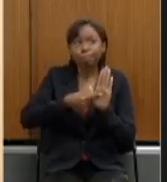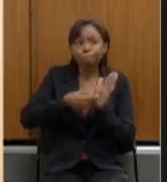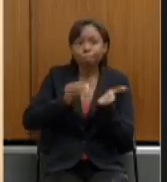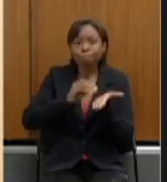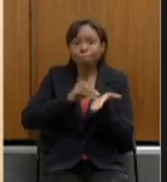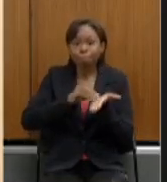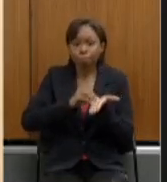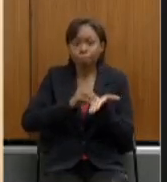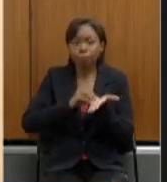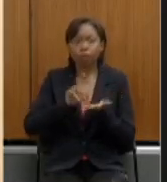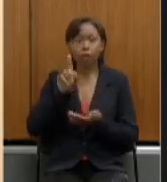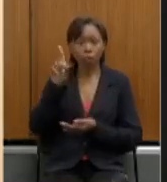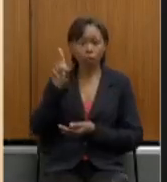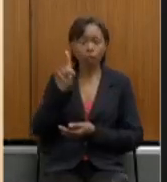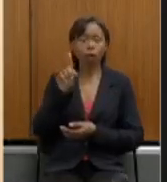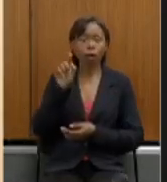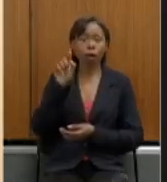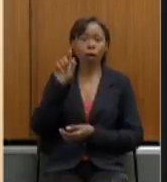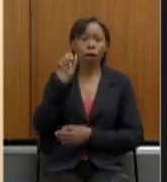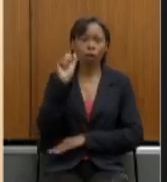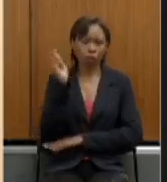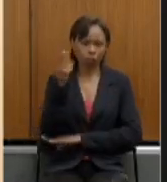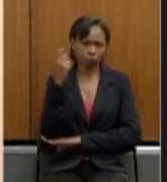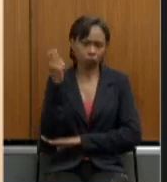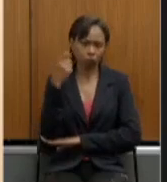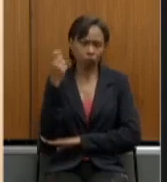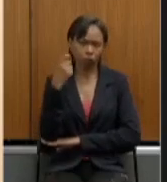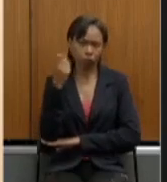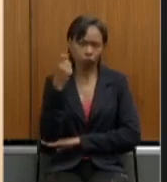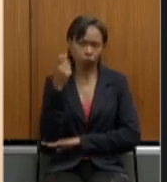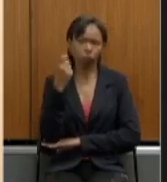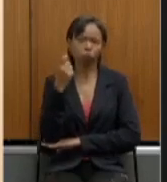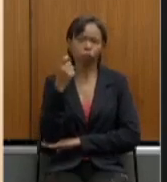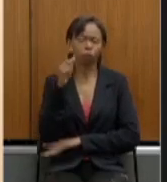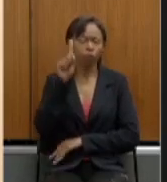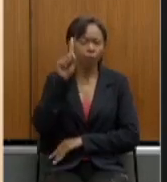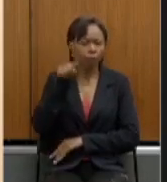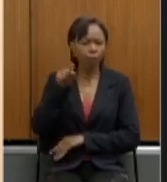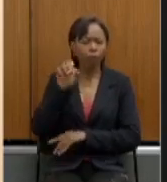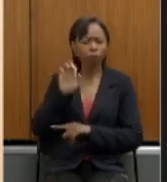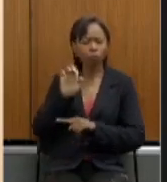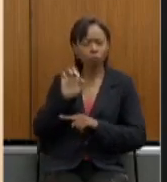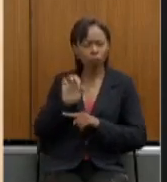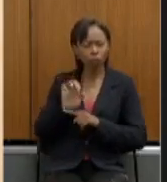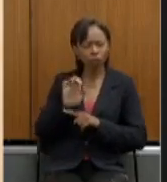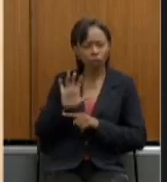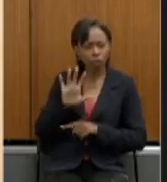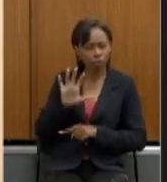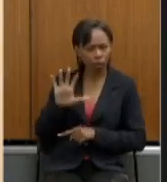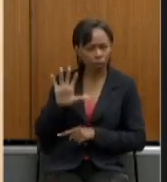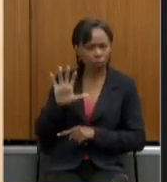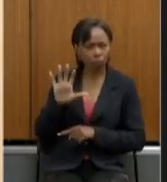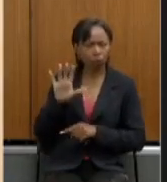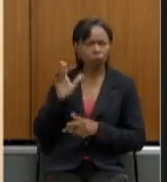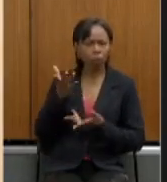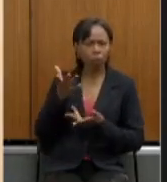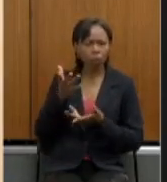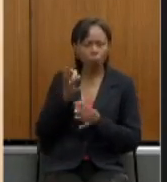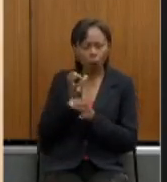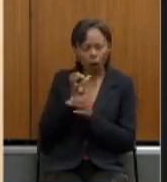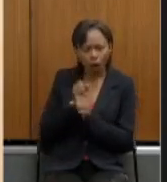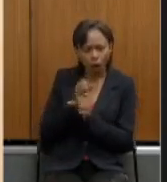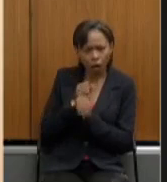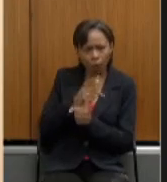Sul é o estado que num cálculo per capita com o maior